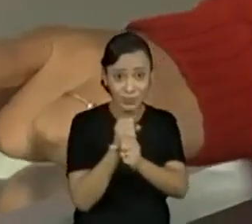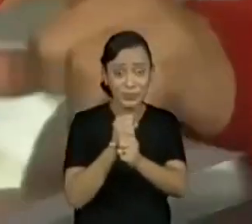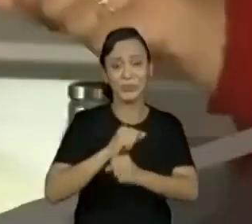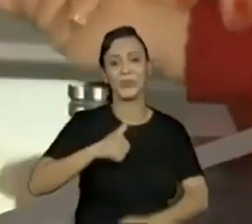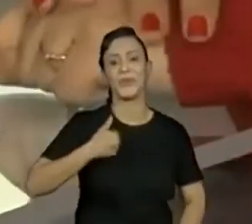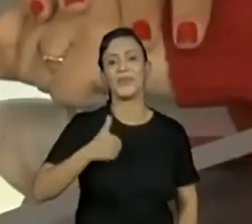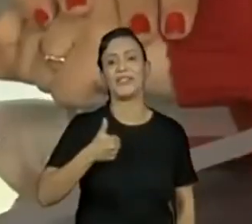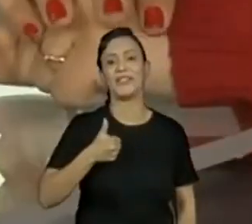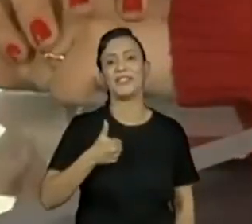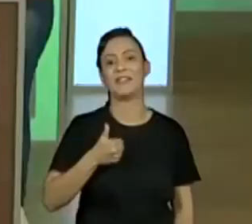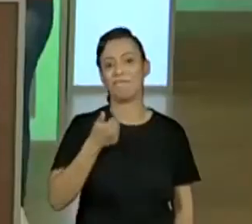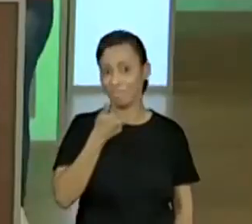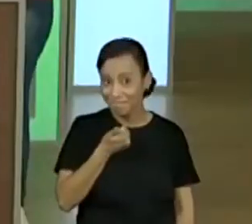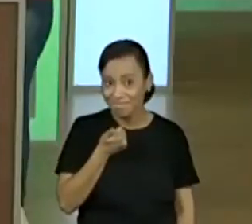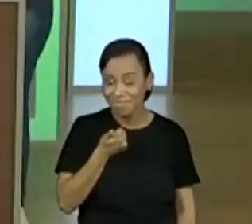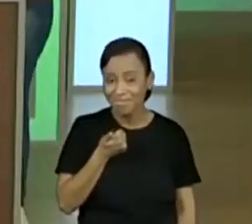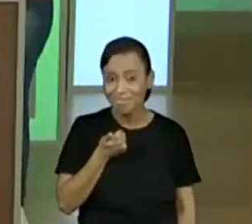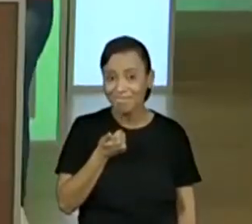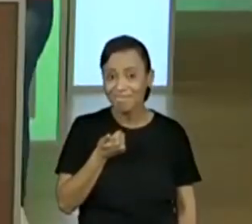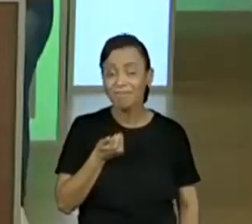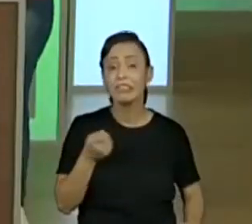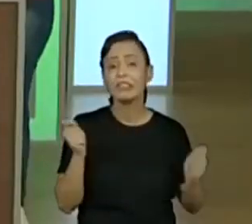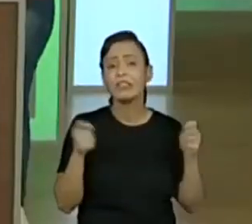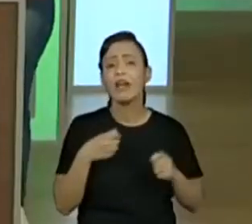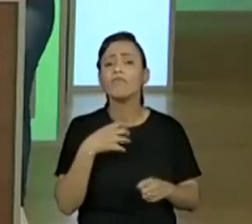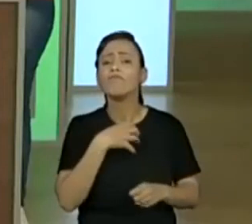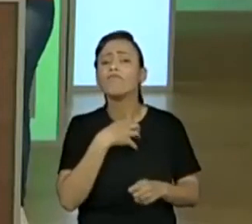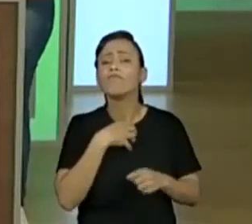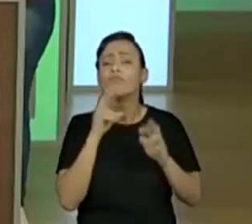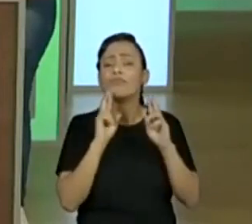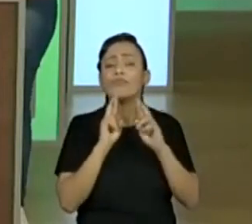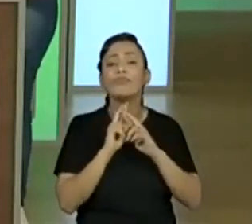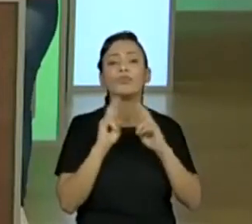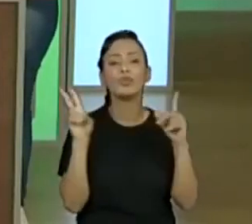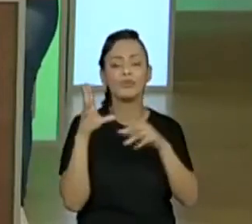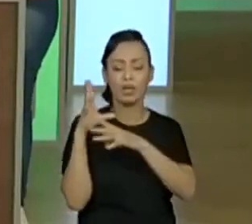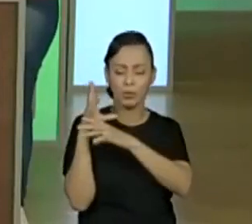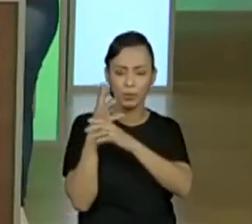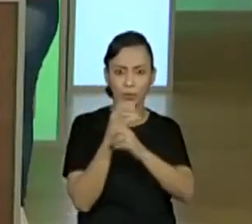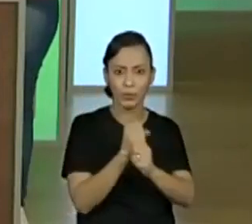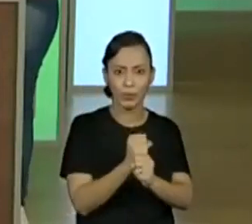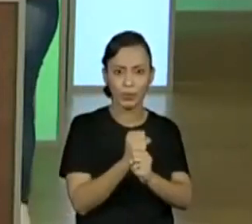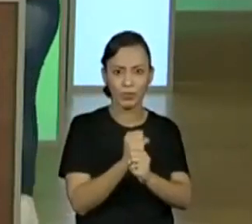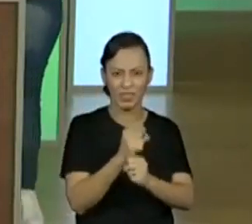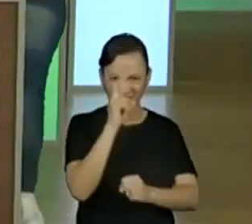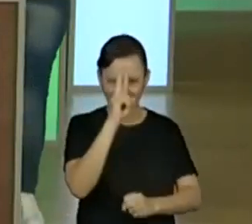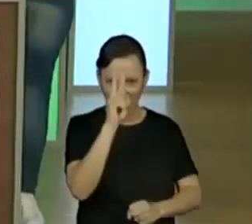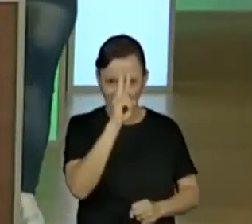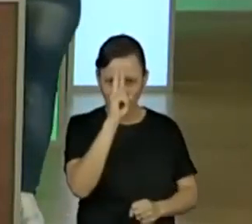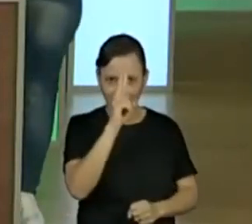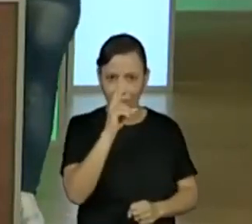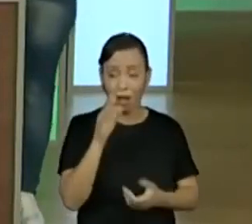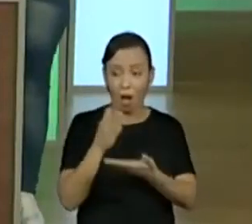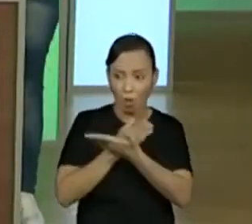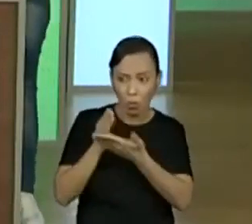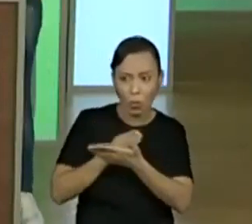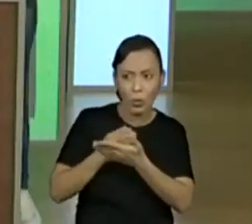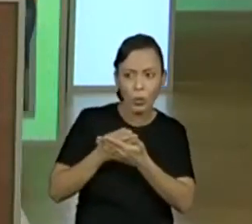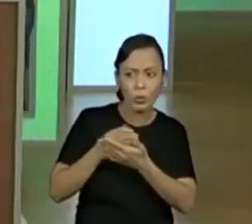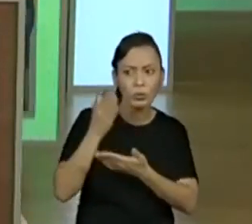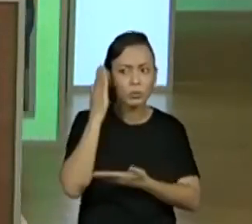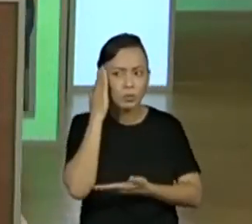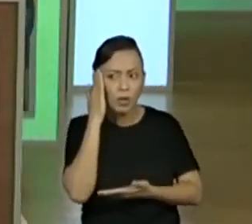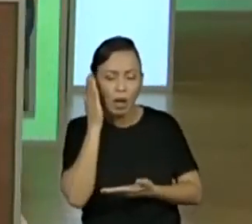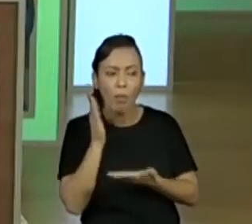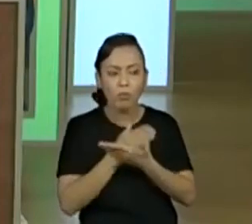E se a gente fizesse daquele outro jeito agora? Eu acho que é importante. Você já falou que a gente sabe que tem crianças aí que precisam disso. Então,